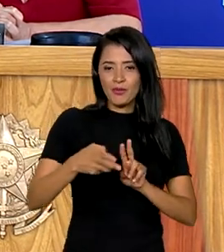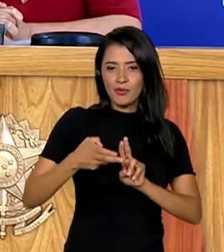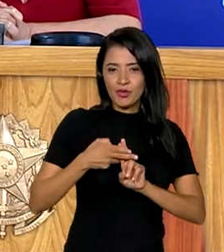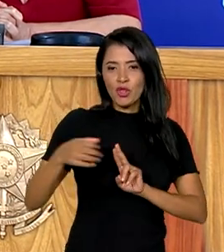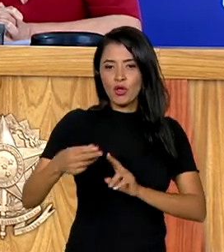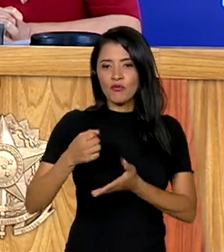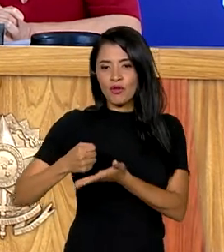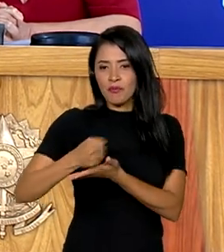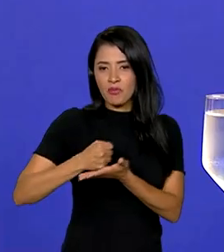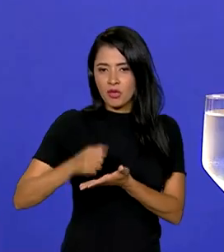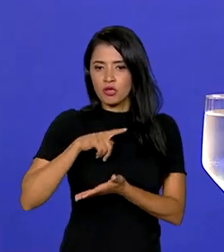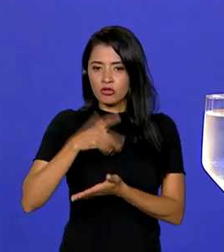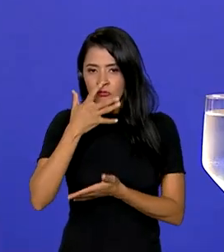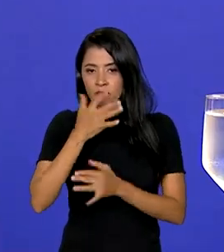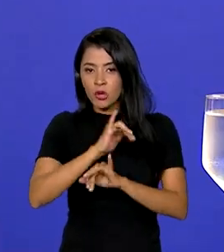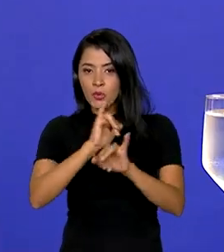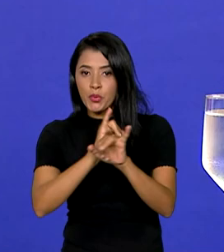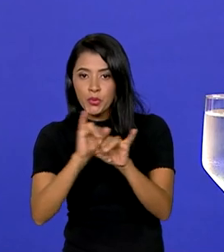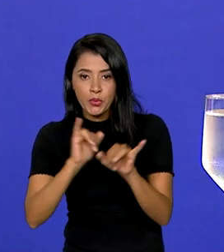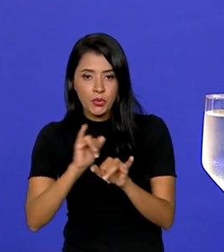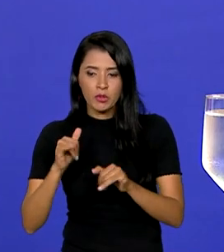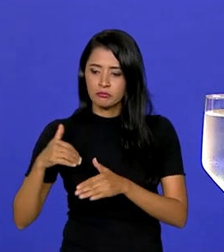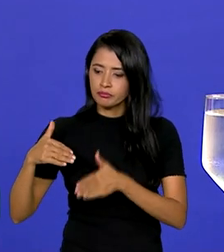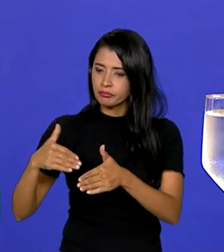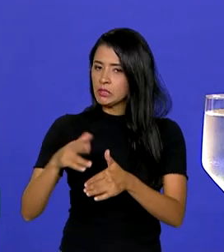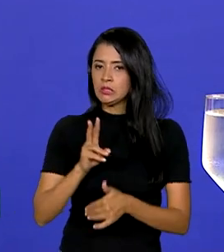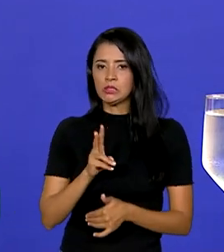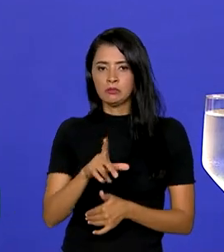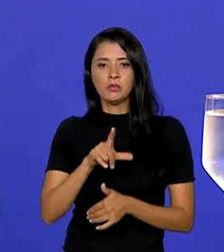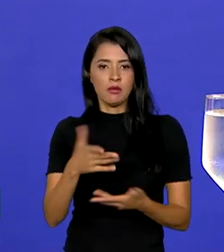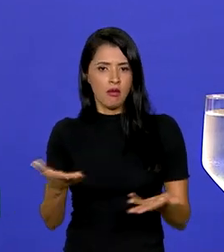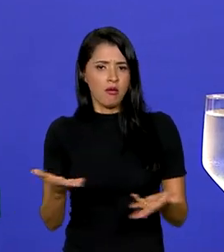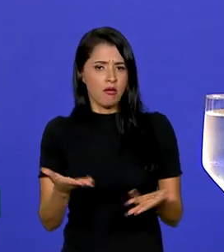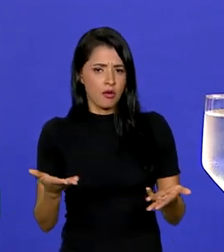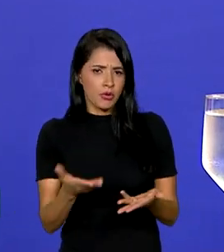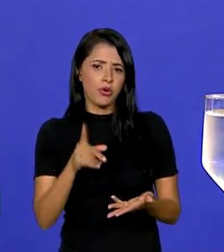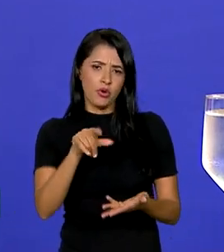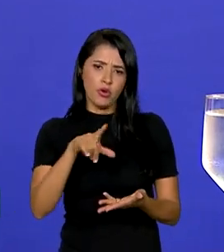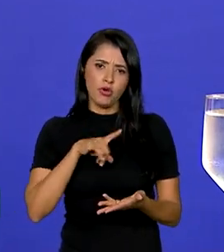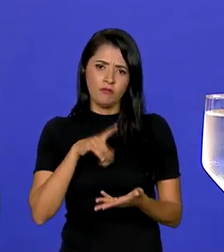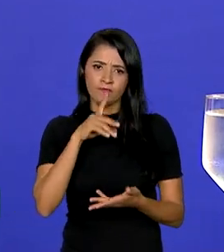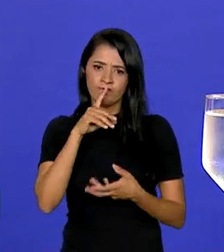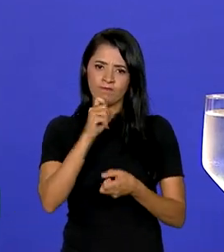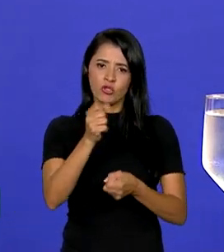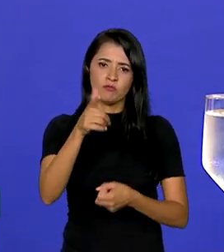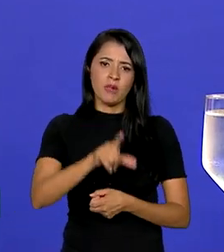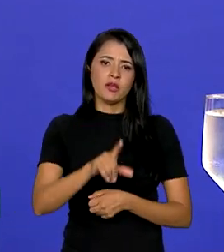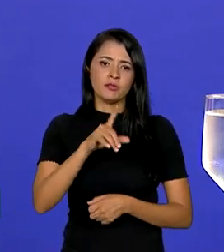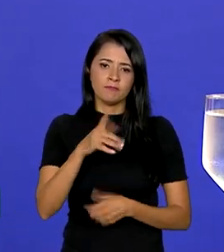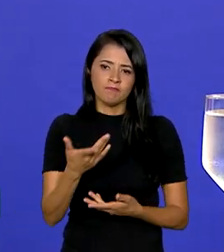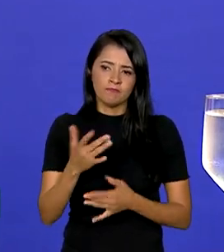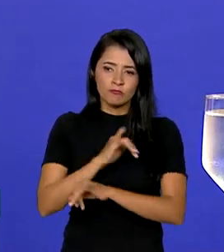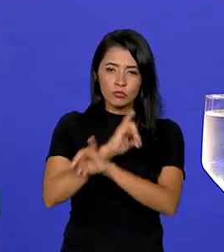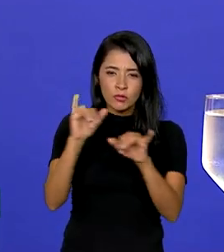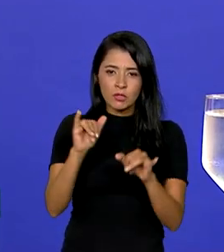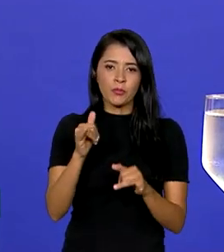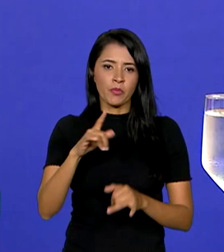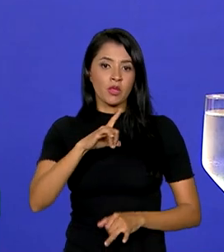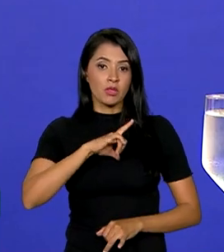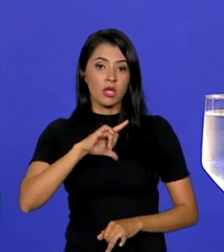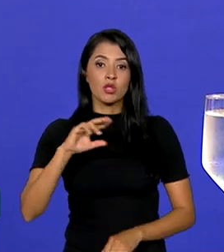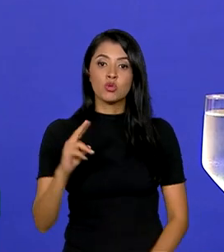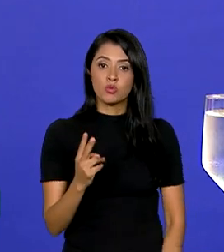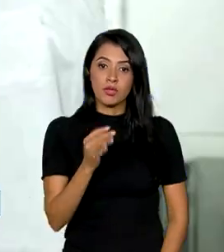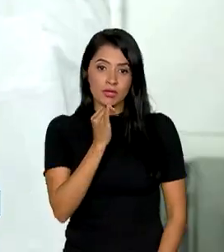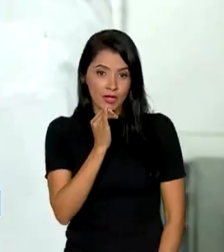medicamentos, vêm sendo divulgadas sistematicamente. E agora isso vai ser reforçado. Dou